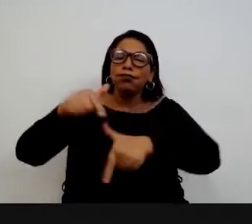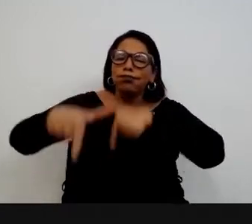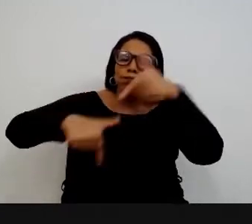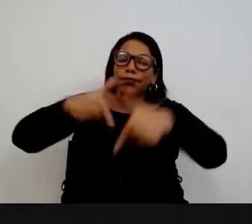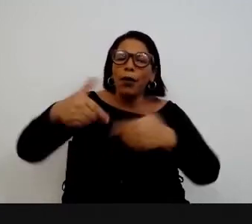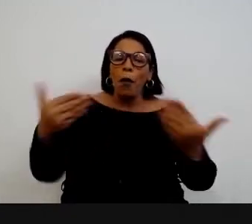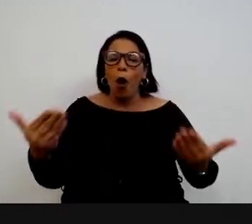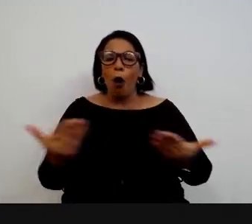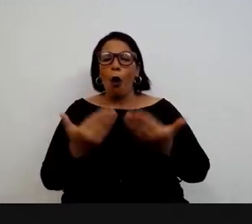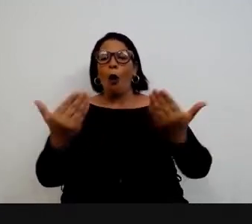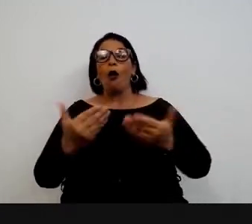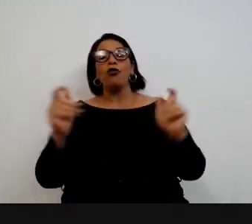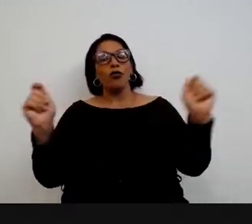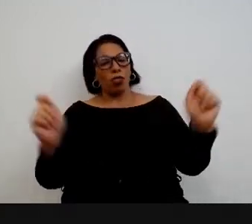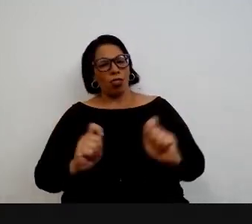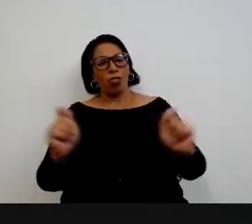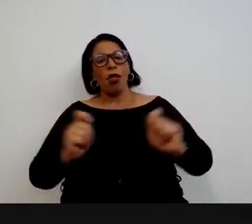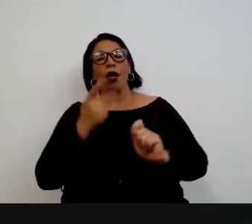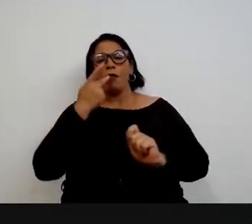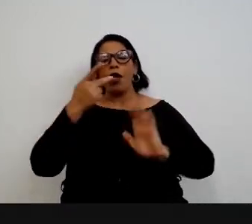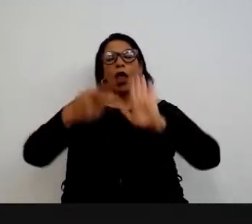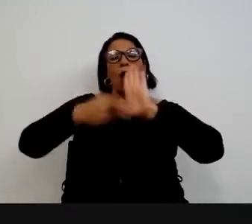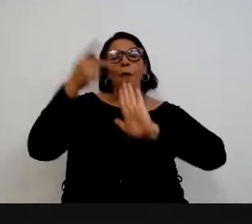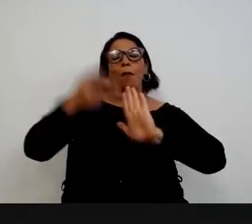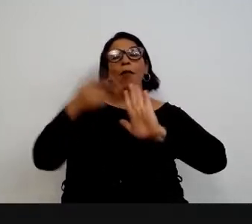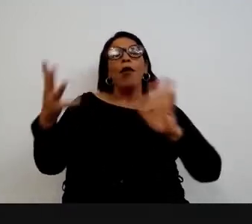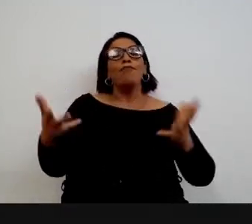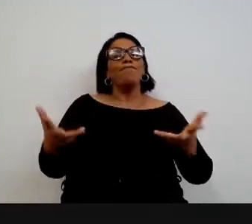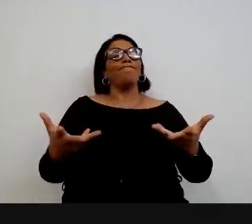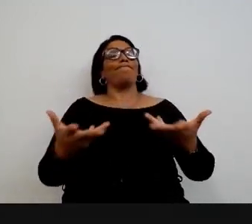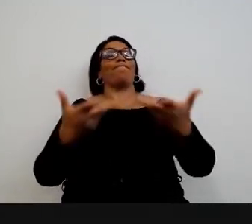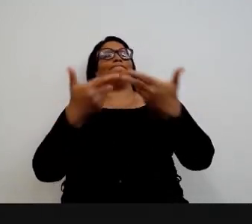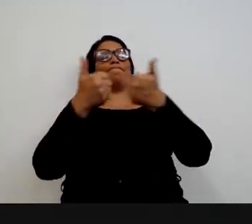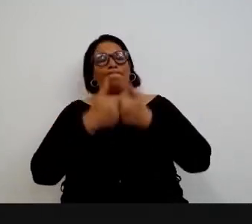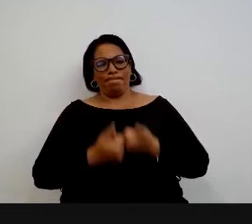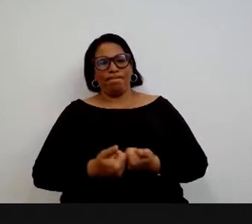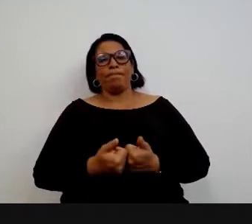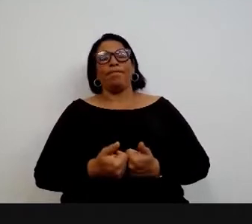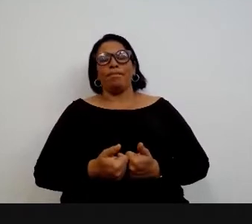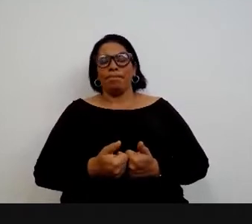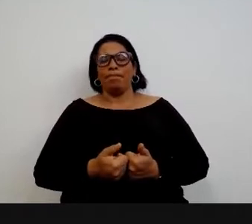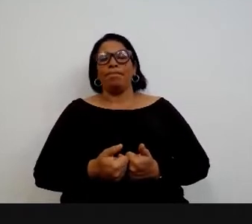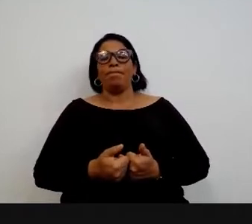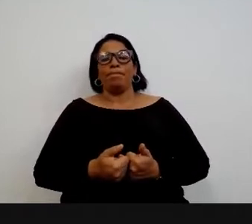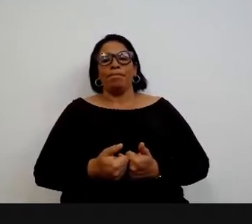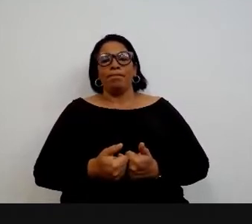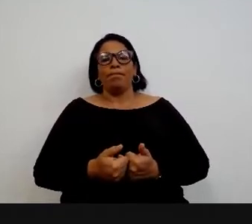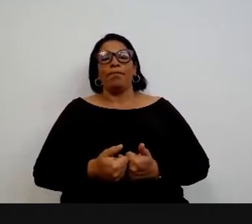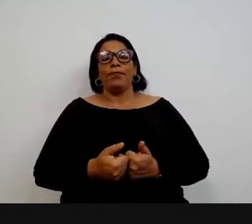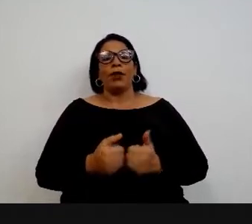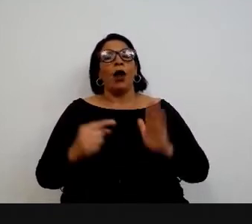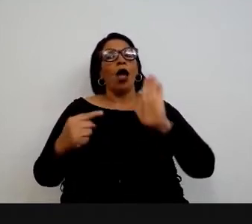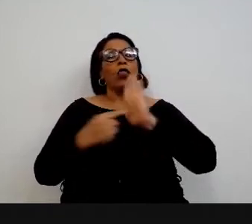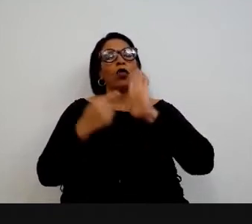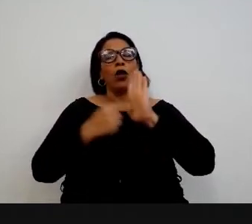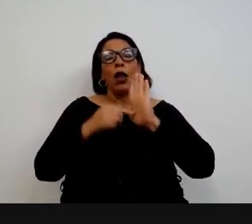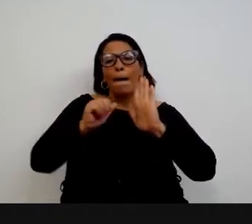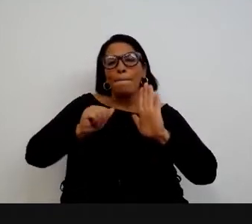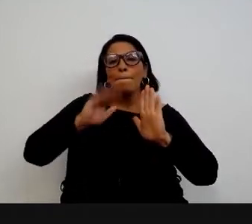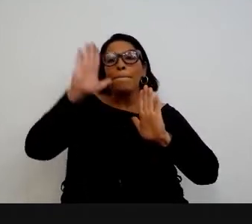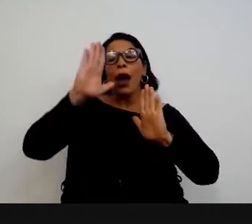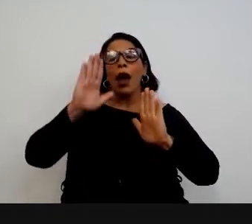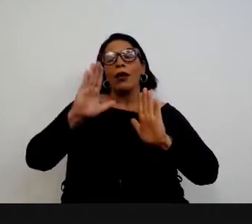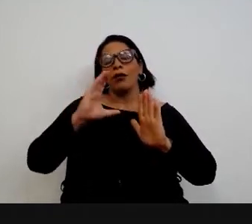E hoje podemos dizer que somos um programa de excelência. Estamos com a nota mais alta